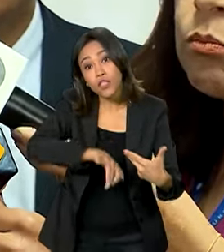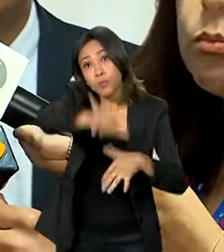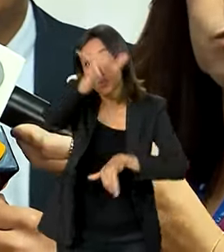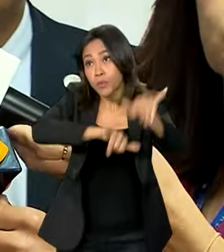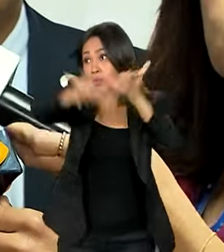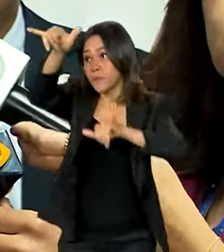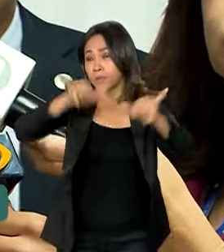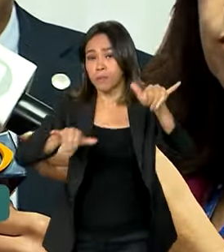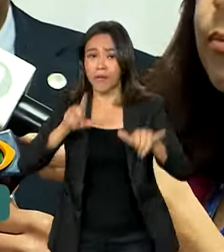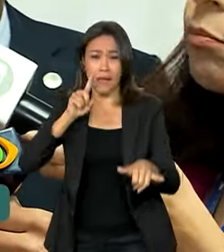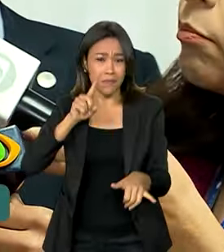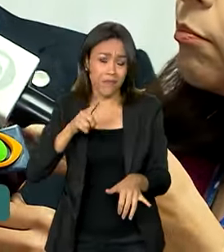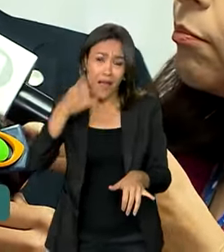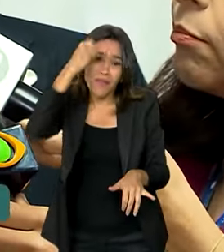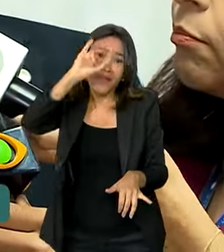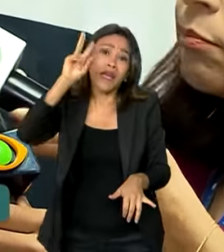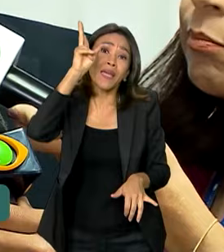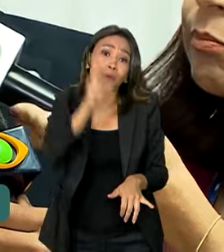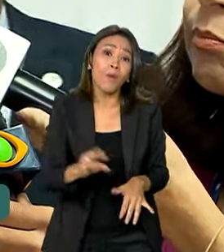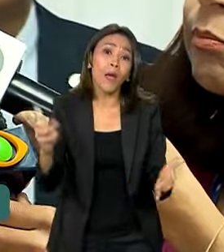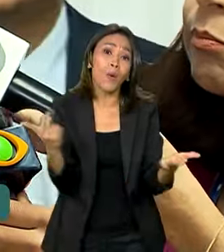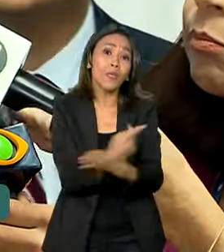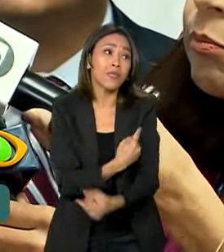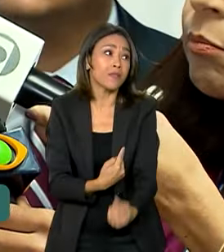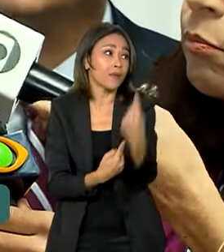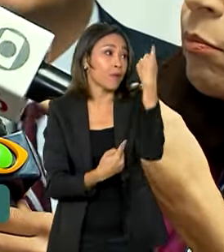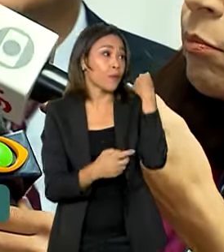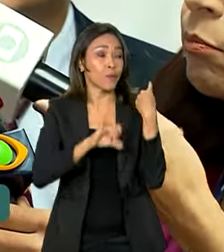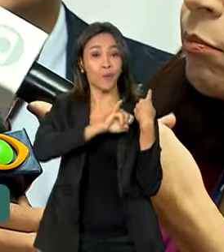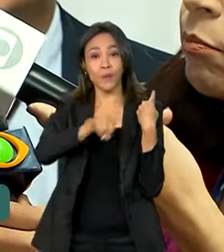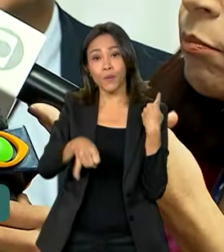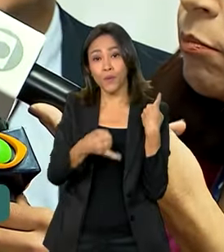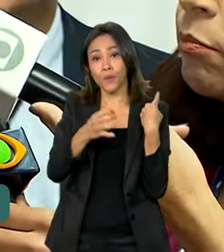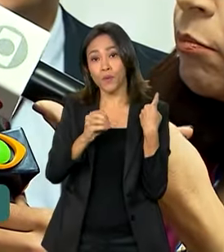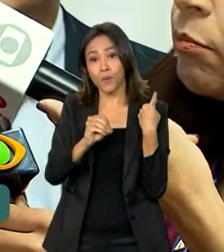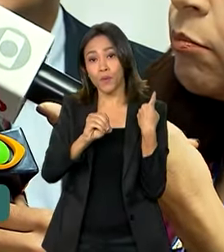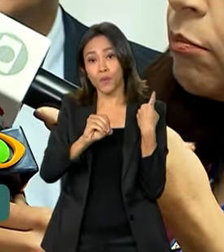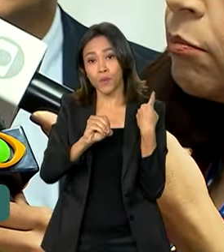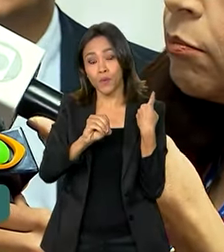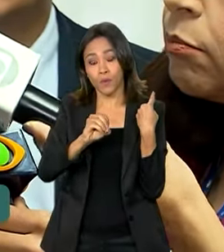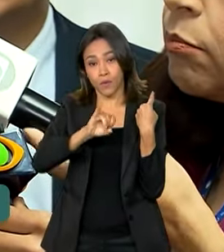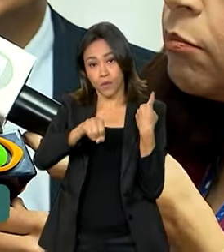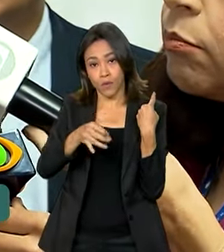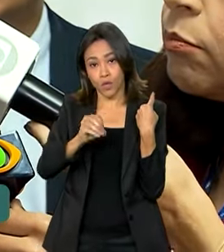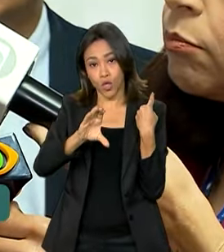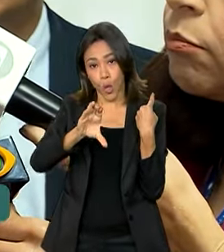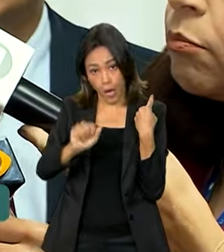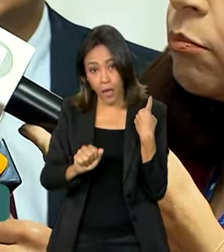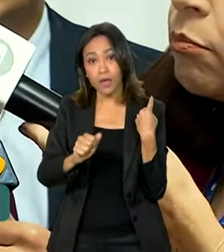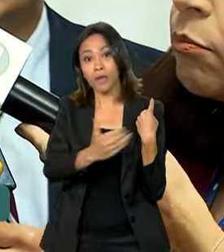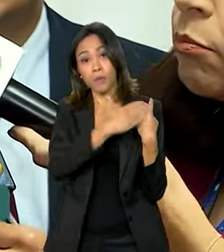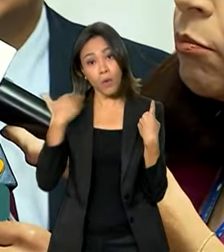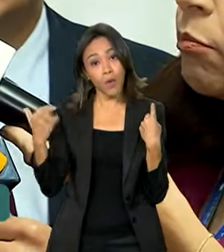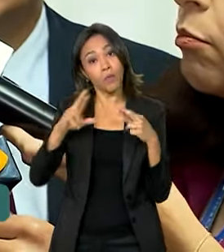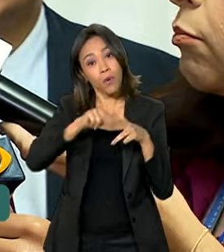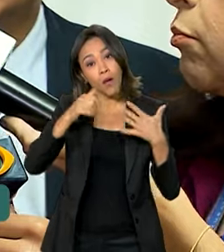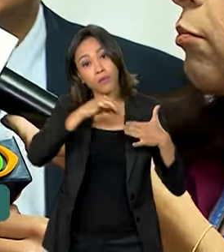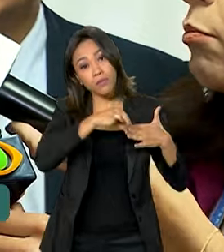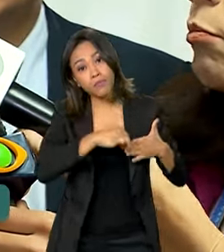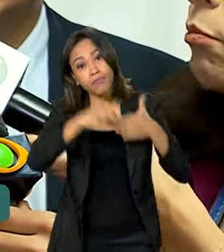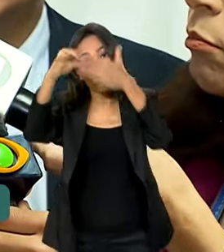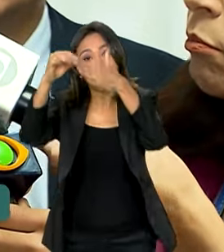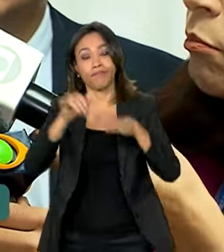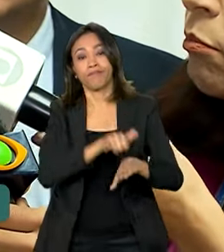casos como o de Joca, que infelizmente o animal morrendo, sendo transportado. Então esse é um trabalho